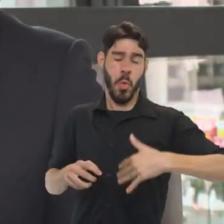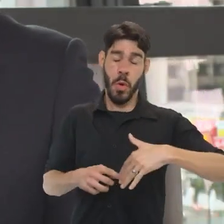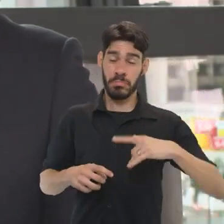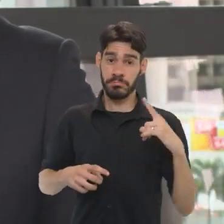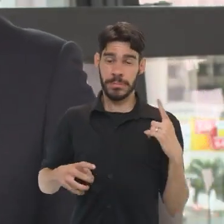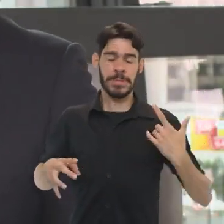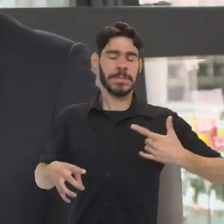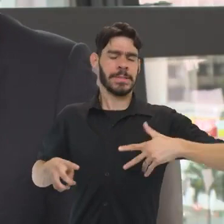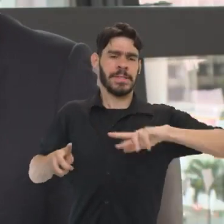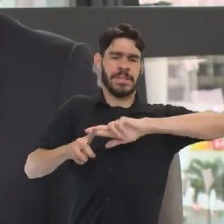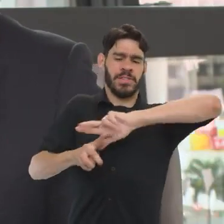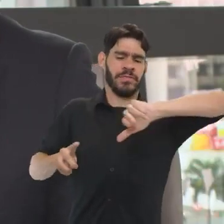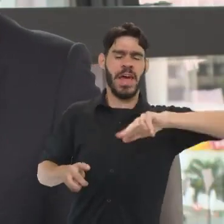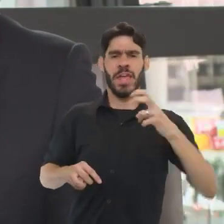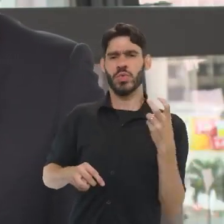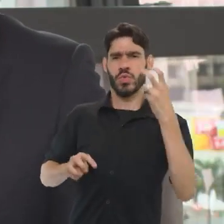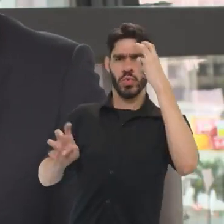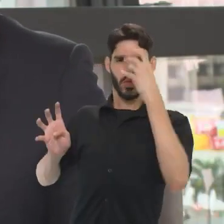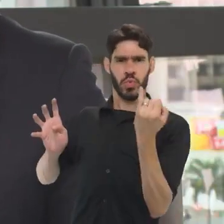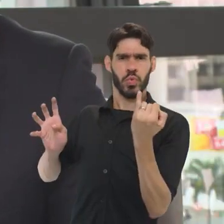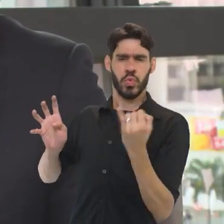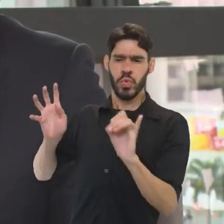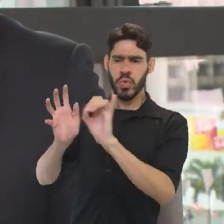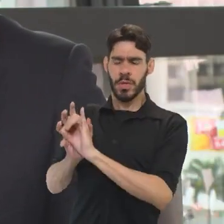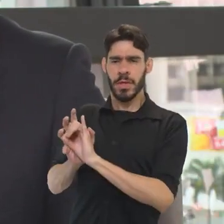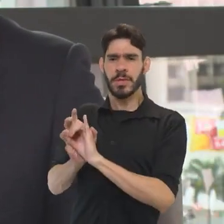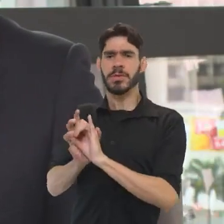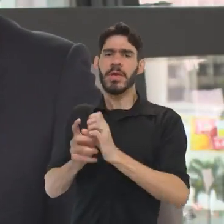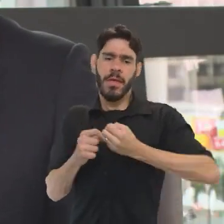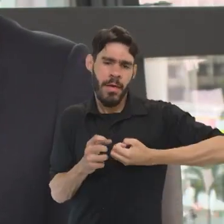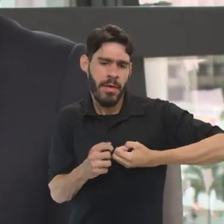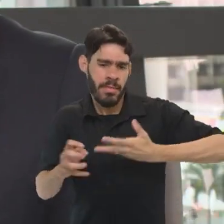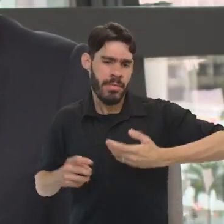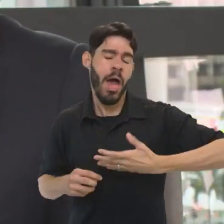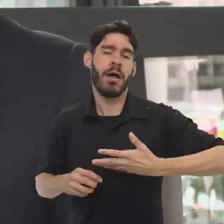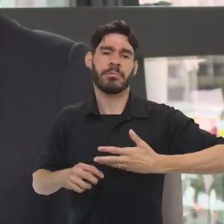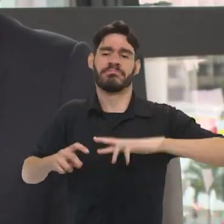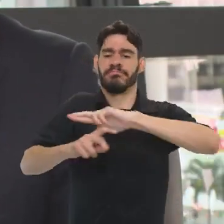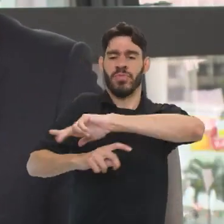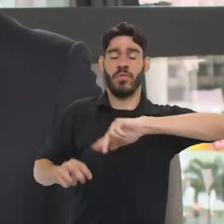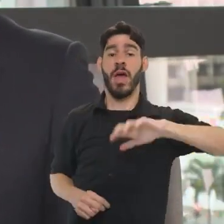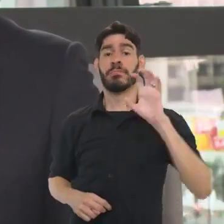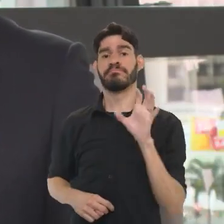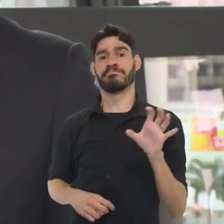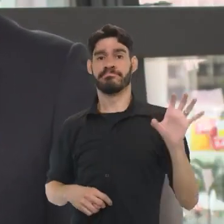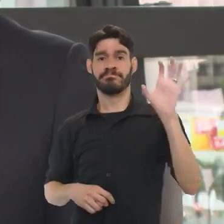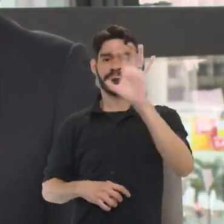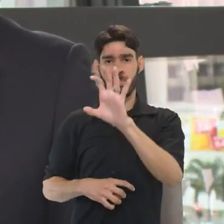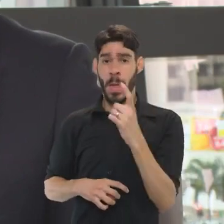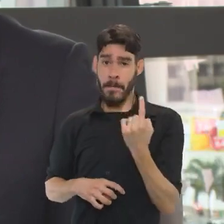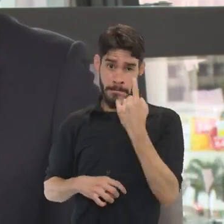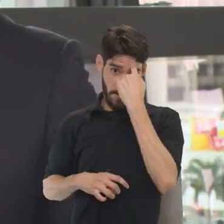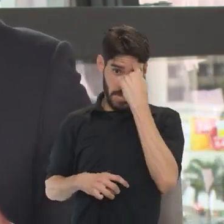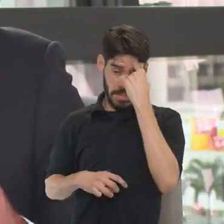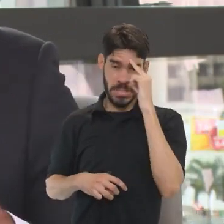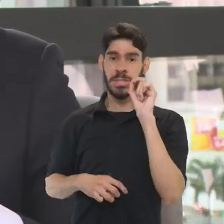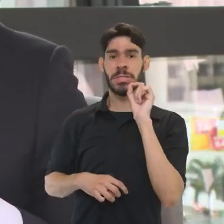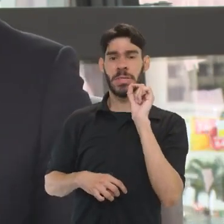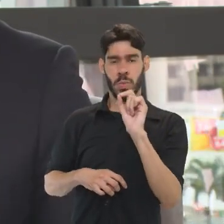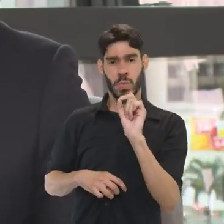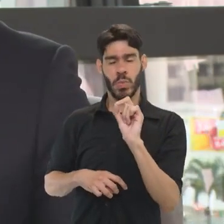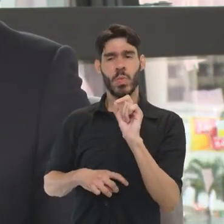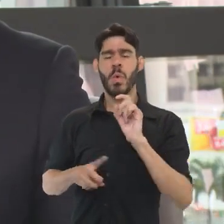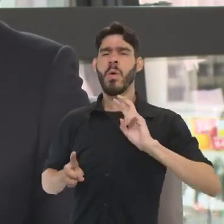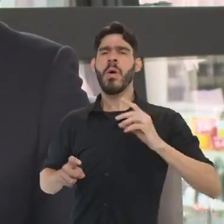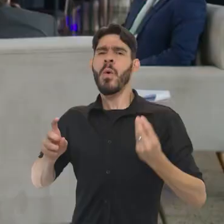é muito complexo em termos de cultura, identidade cultural, manifestações culturais nas suas diferentes regiões. Pensando